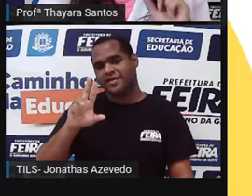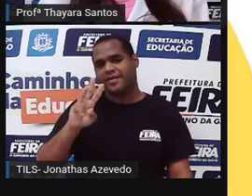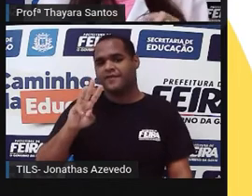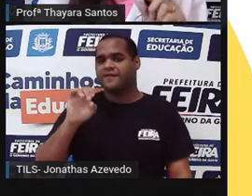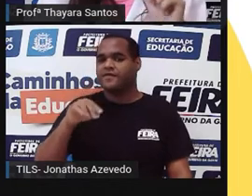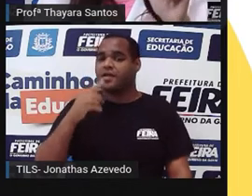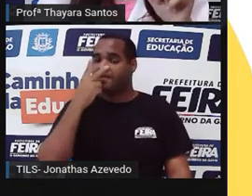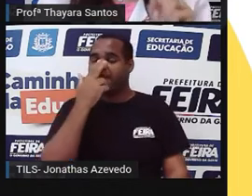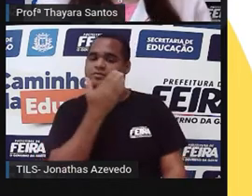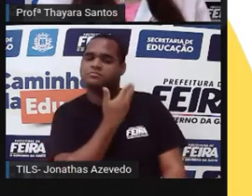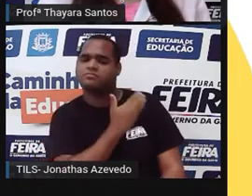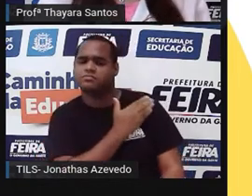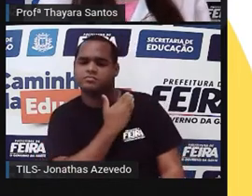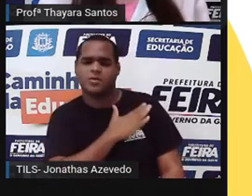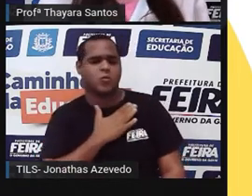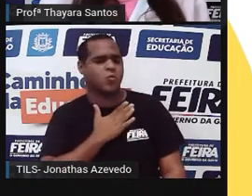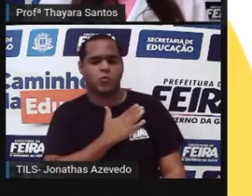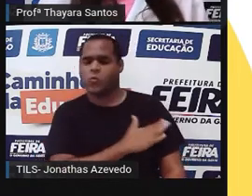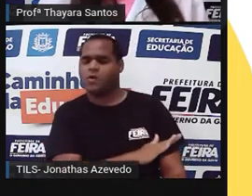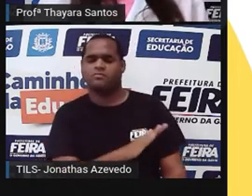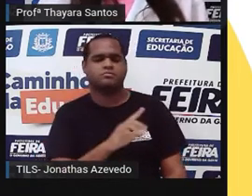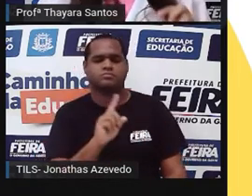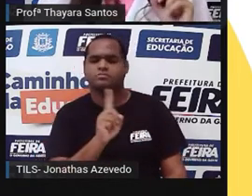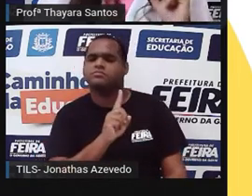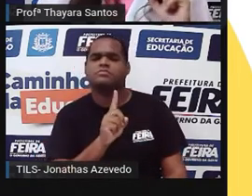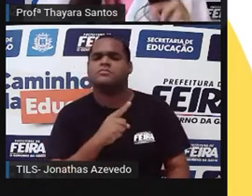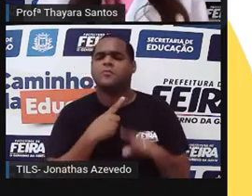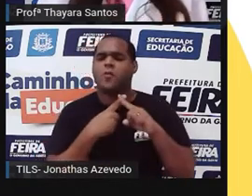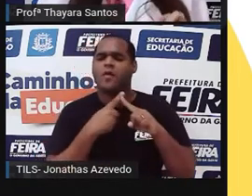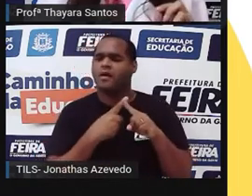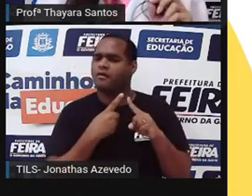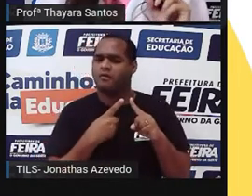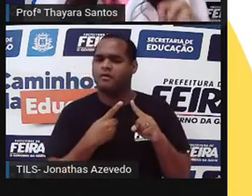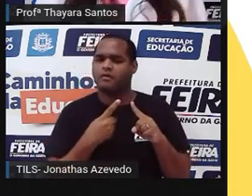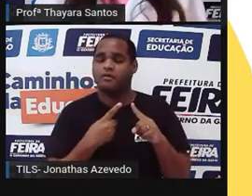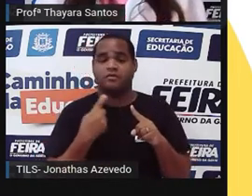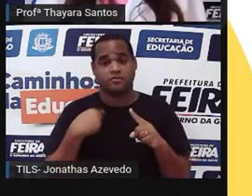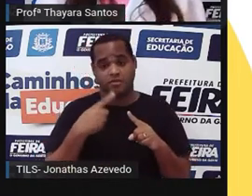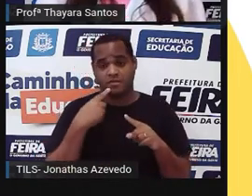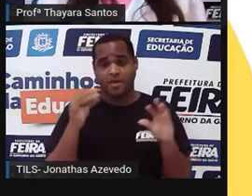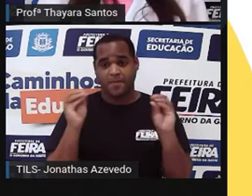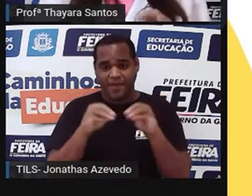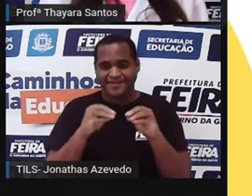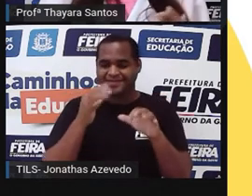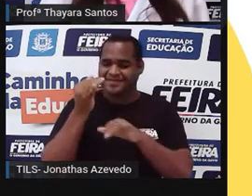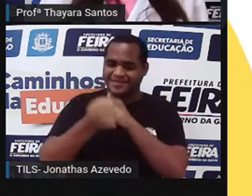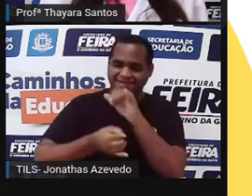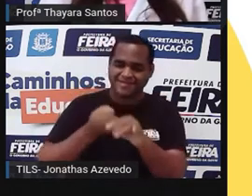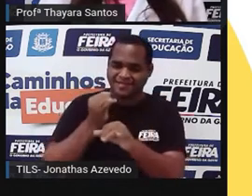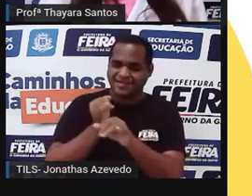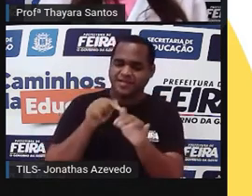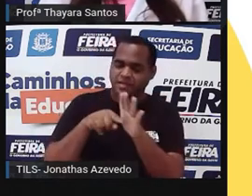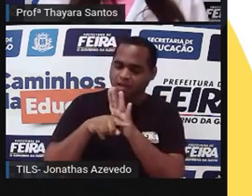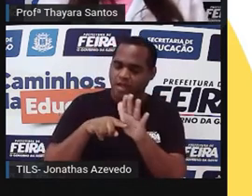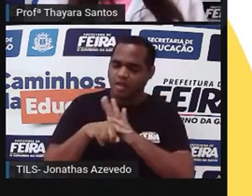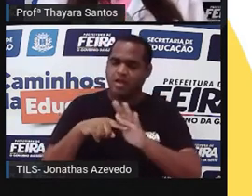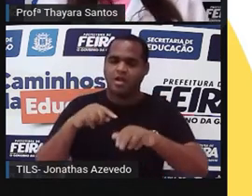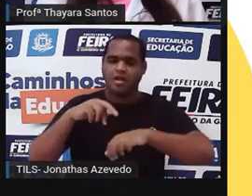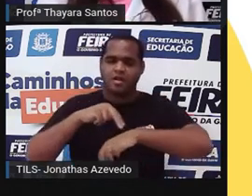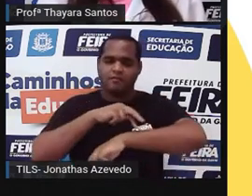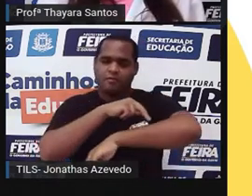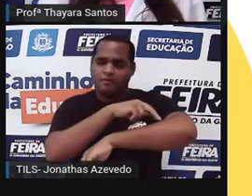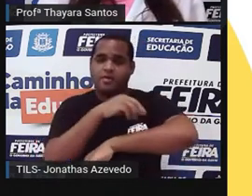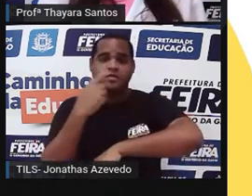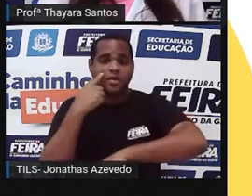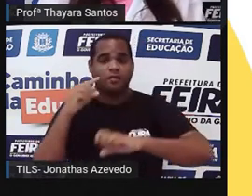tem preconceito e diz que não gosta de Darwin. Por quê? Quando a gente bota na internet evolução humana, é comum a gente ver